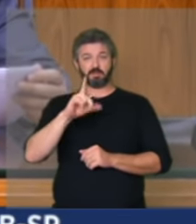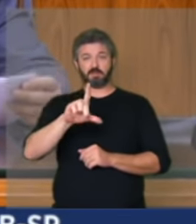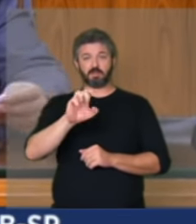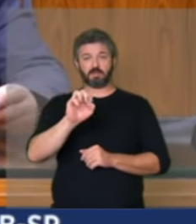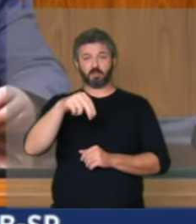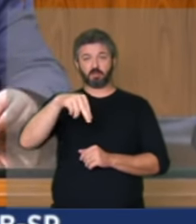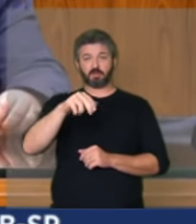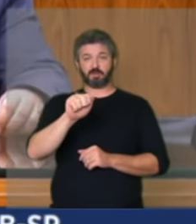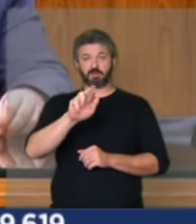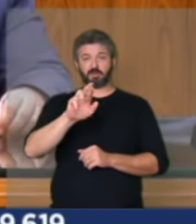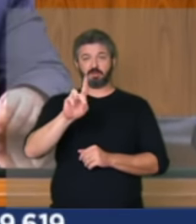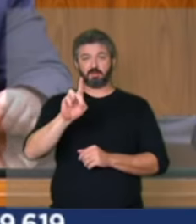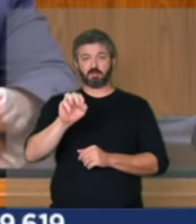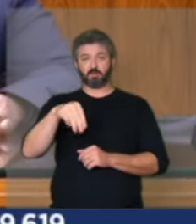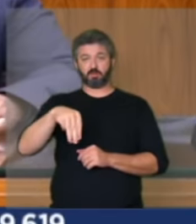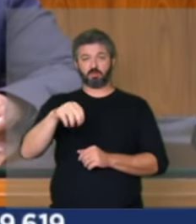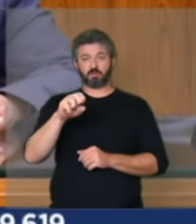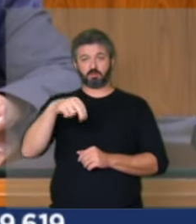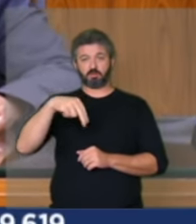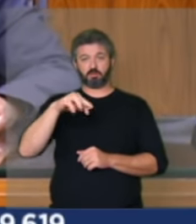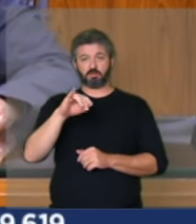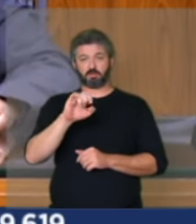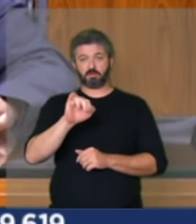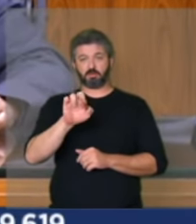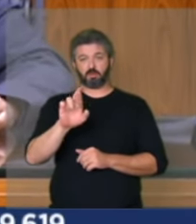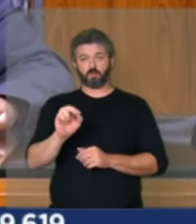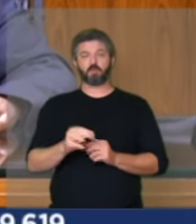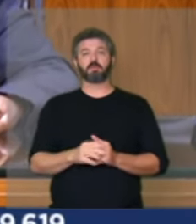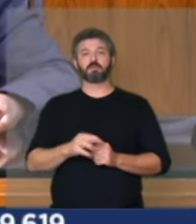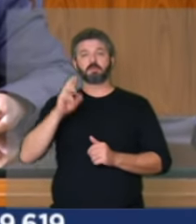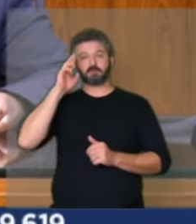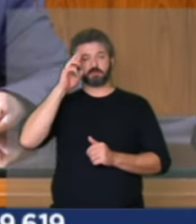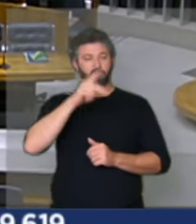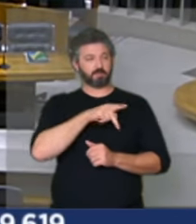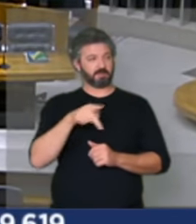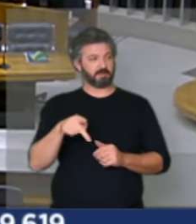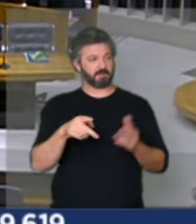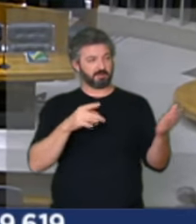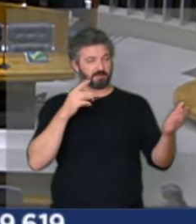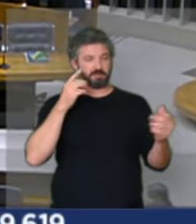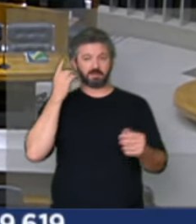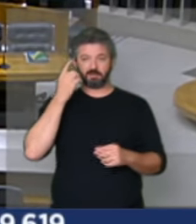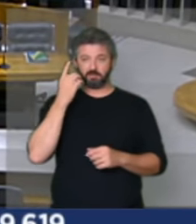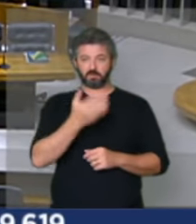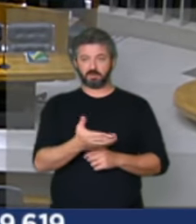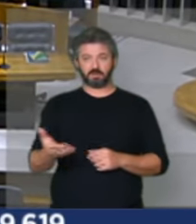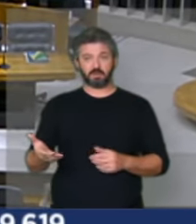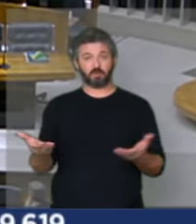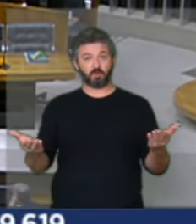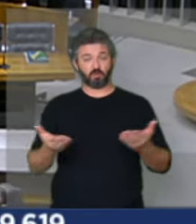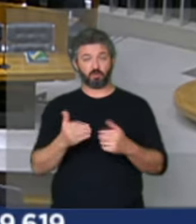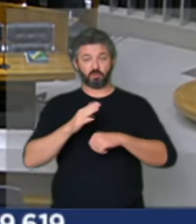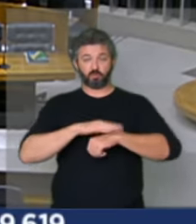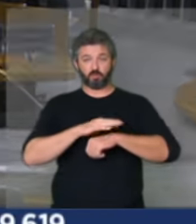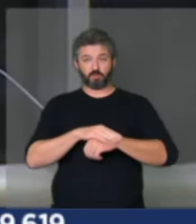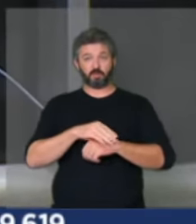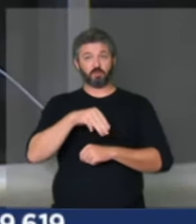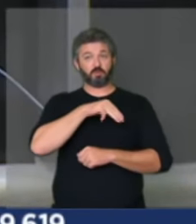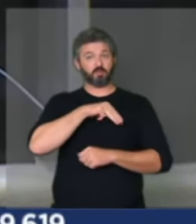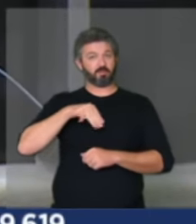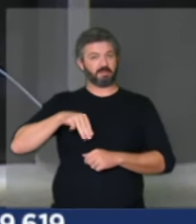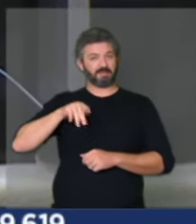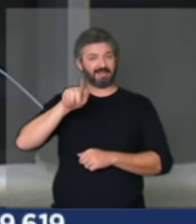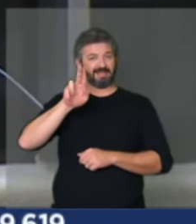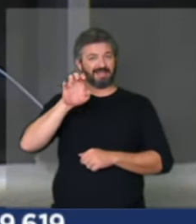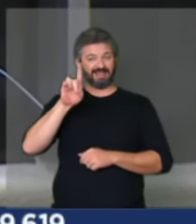Monteiro senhor presidente senhores deputados senhoras deputadas senhor presidente a situação do ministro Paulo Guedes é tão